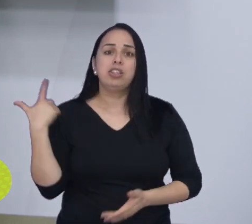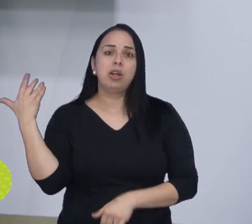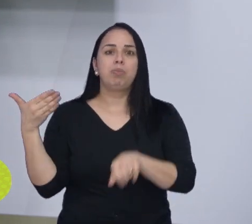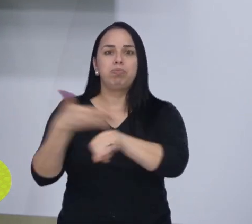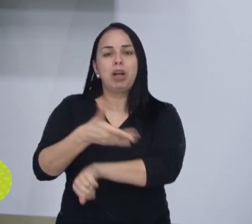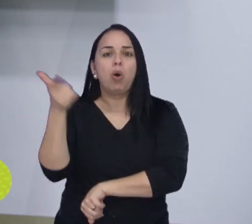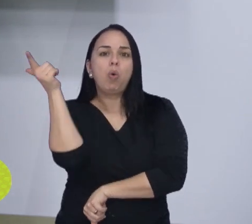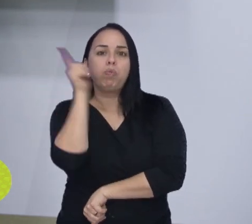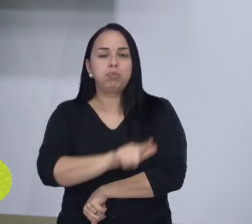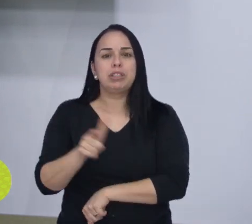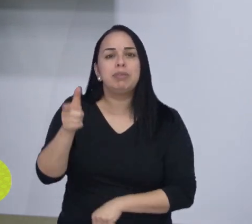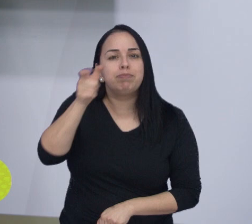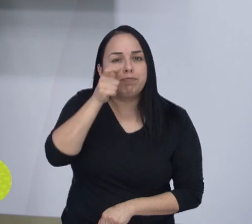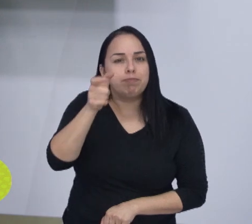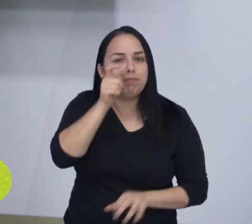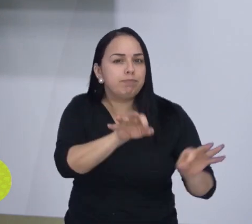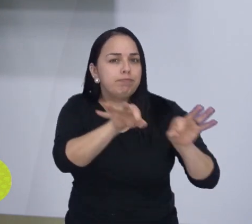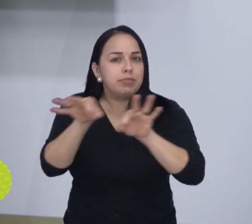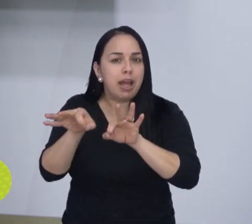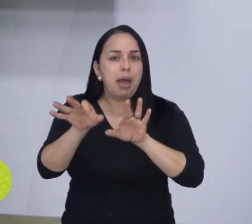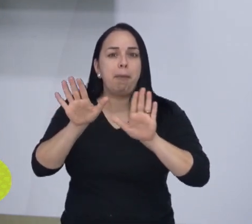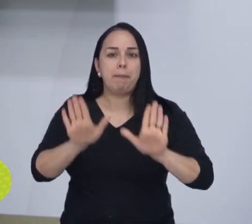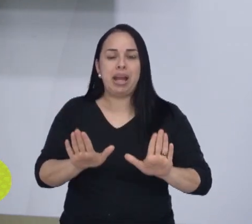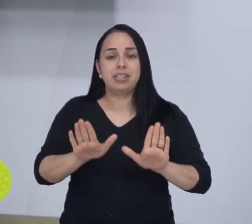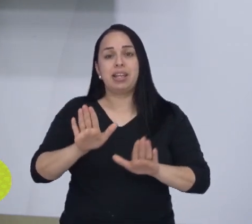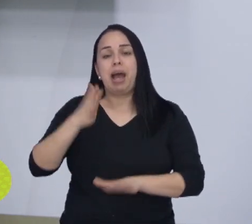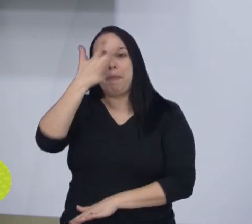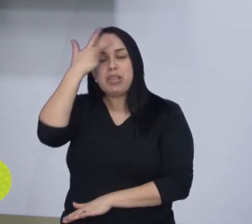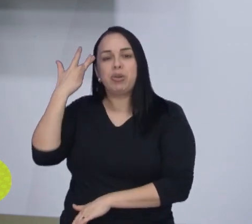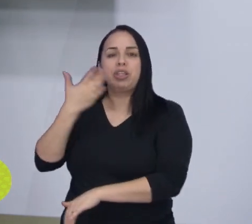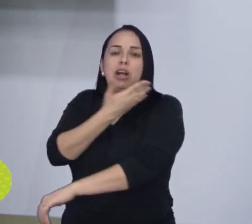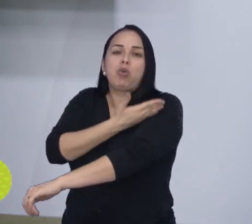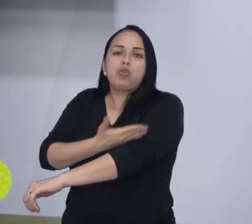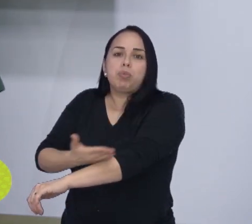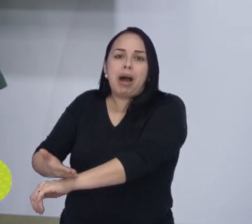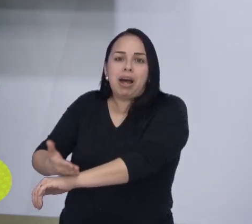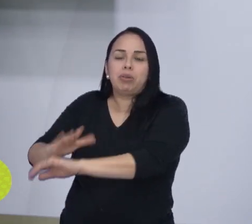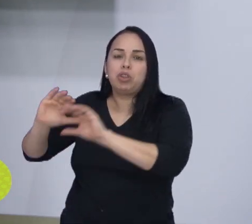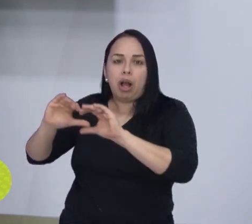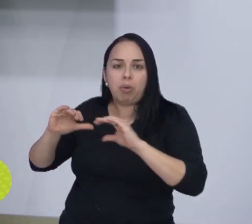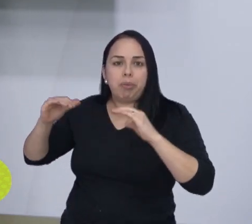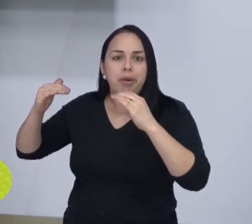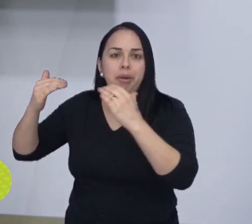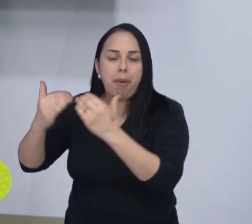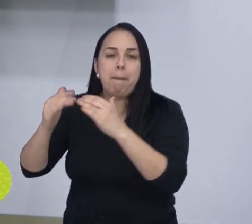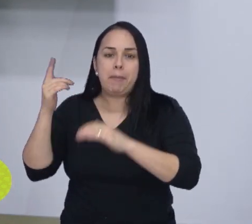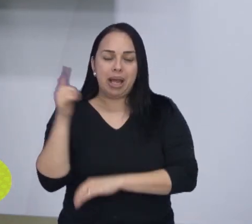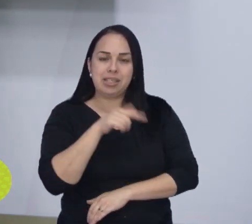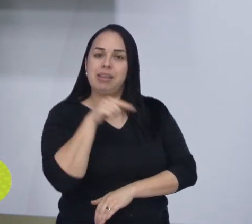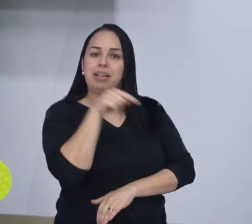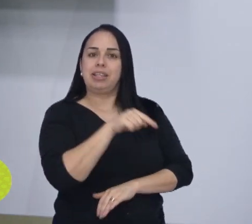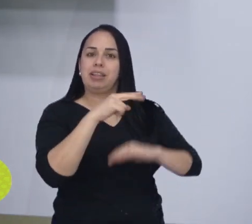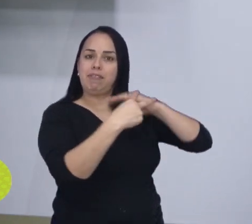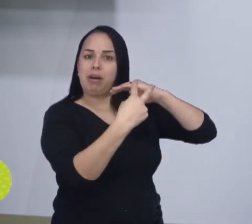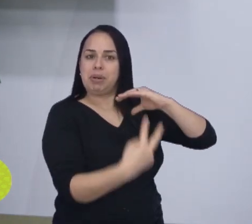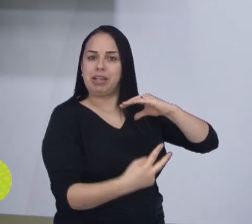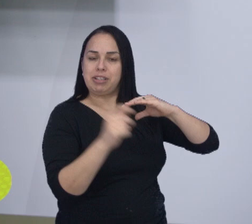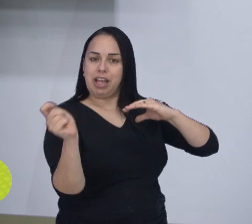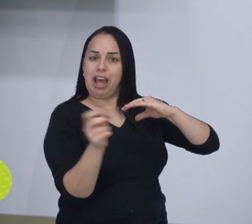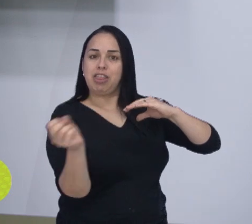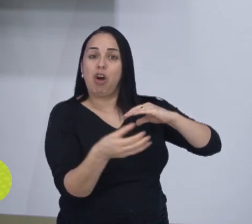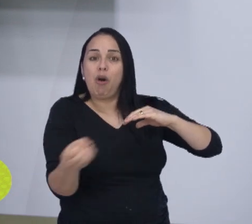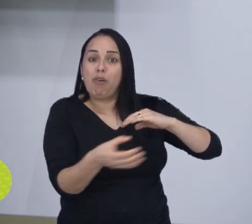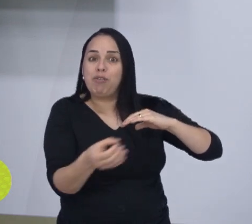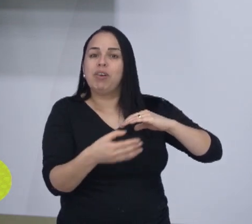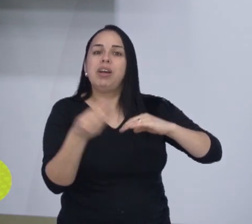jogo lá do São José, e nessa quem está acostumado com o Lineu de Moura, vai aí na Farmaconde, vamos ver, né, tudo é novidade